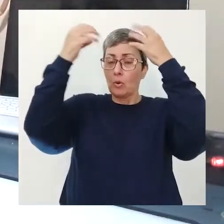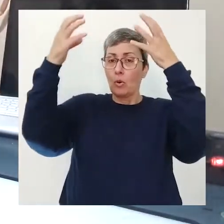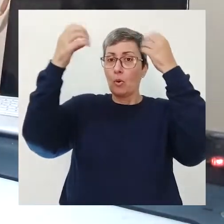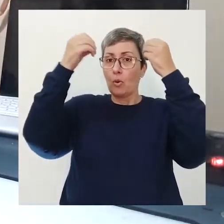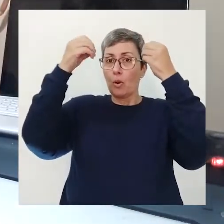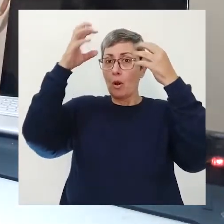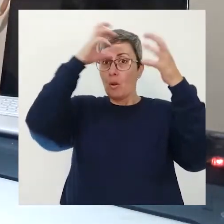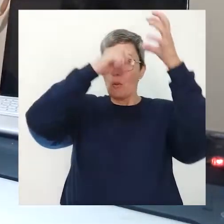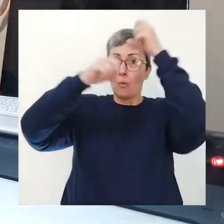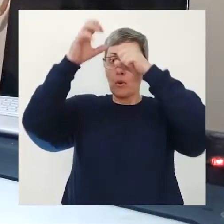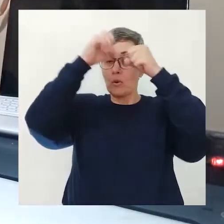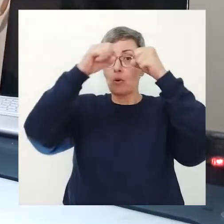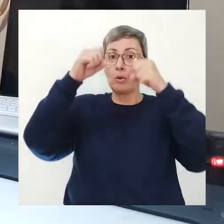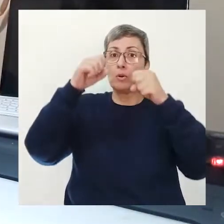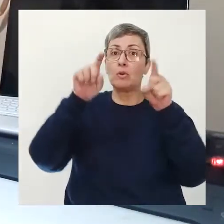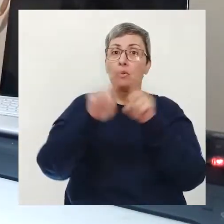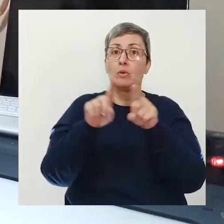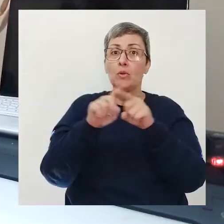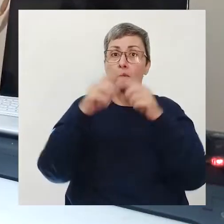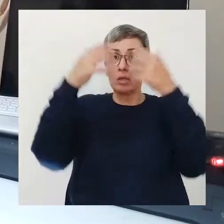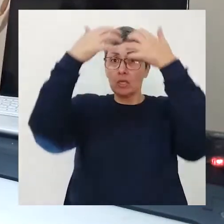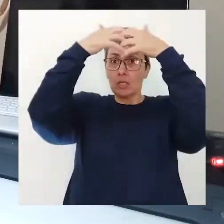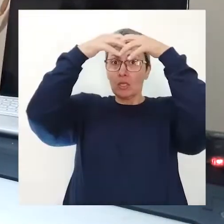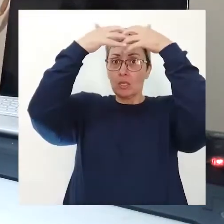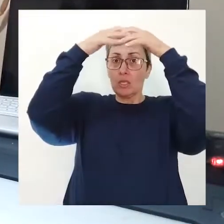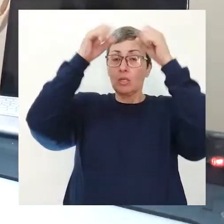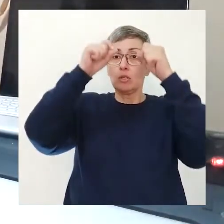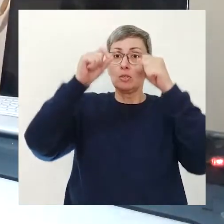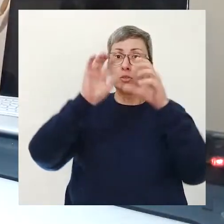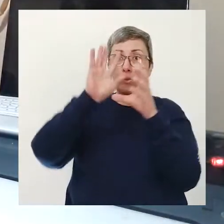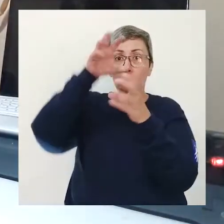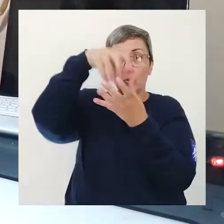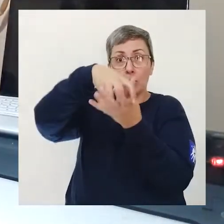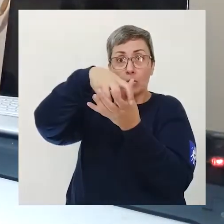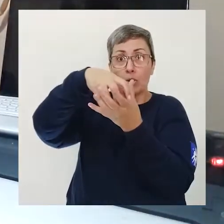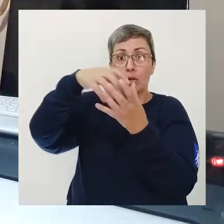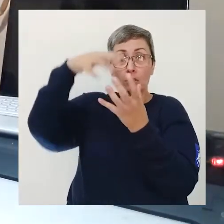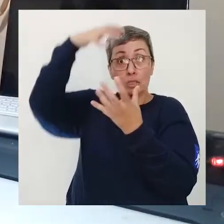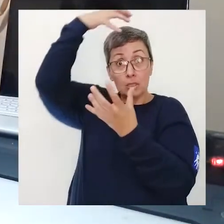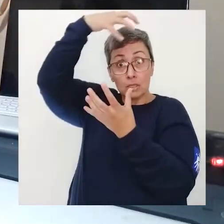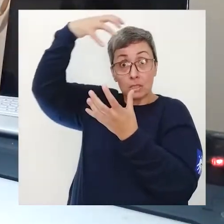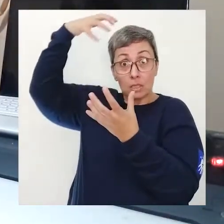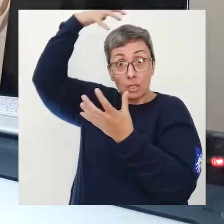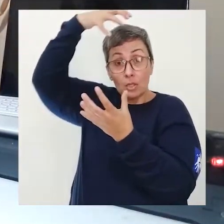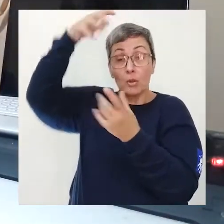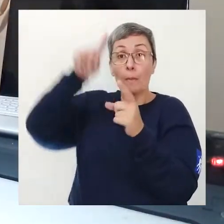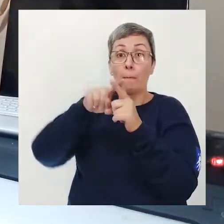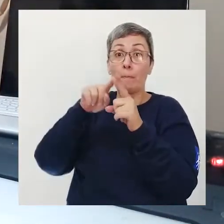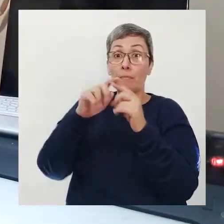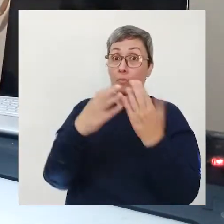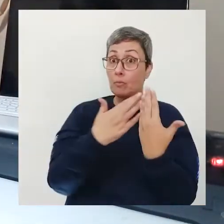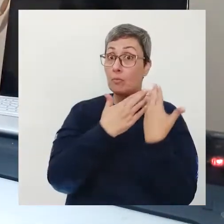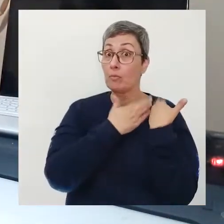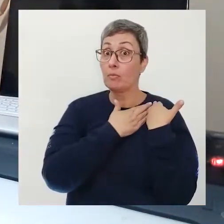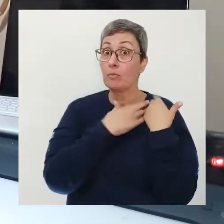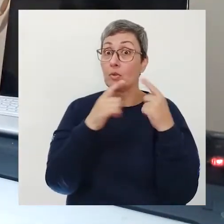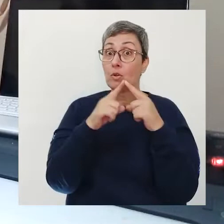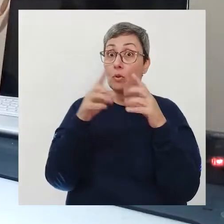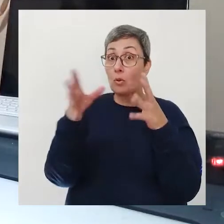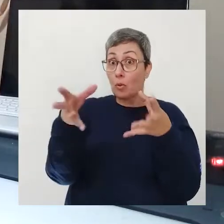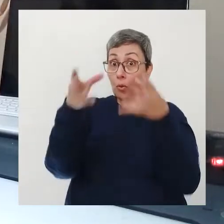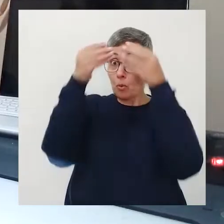constituindo o que se chama de reserva cognitiva hum ele consiste na